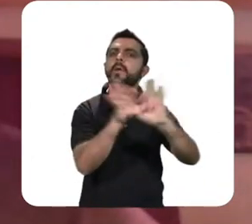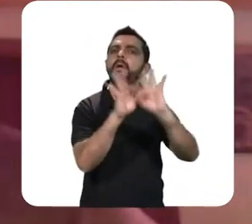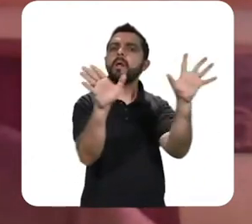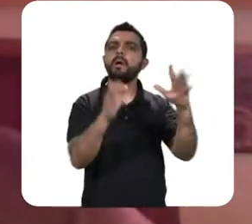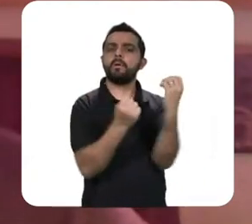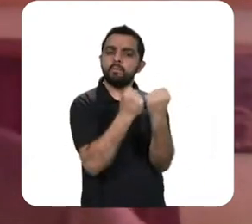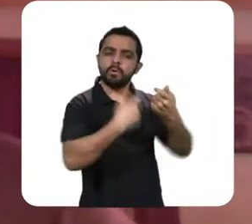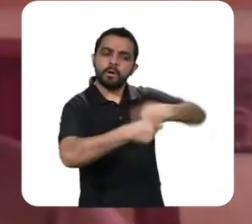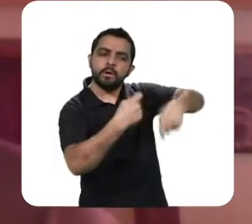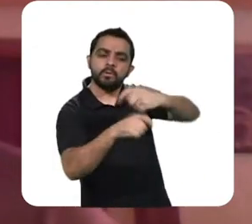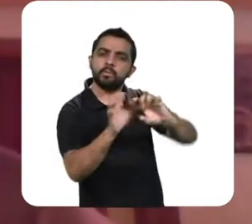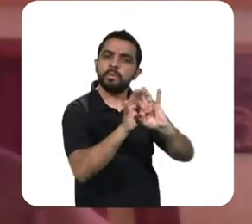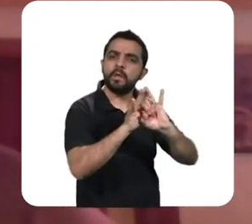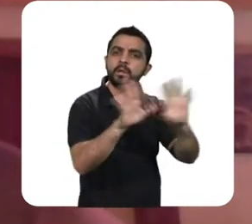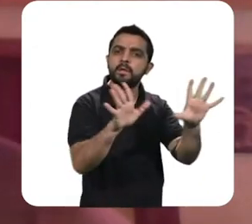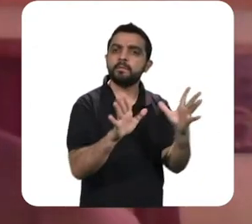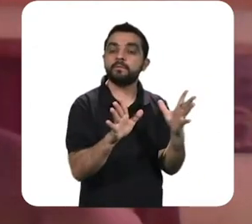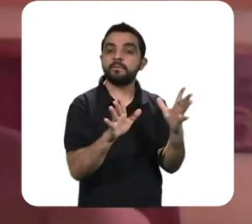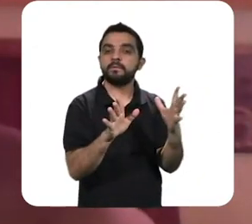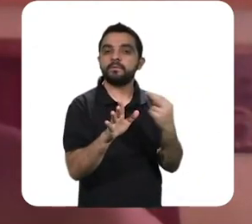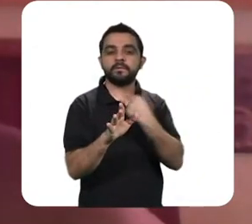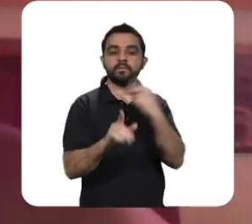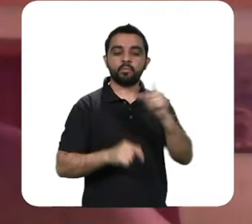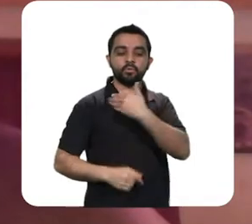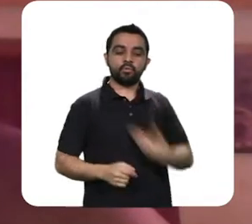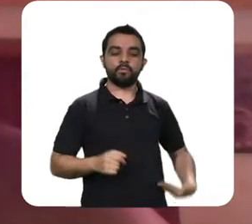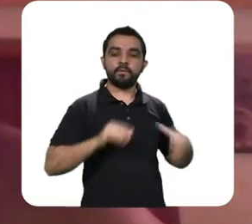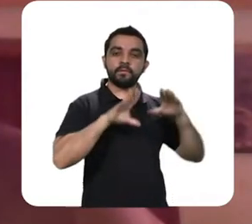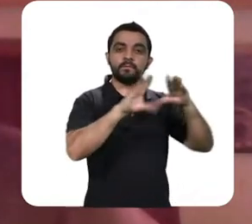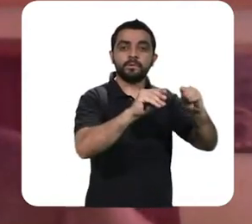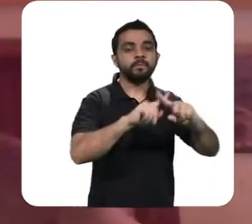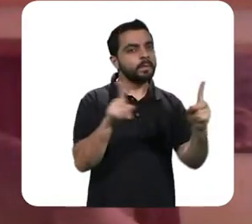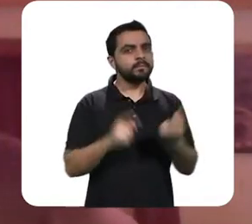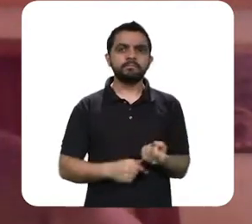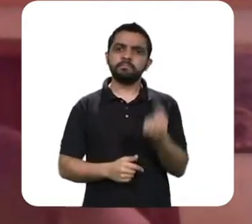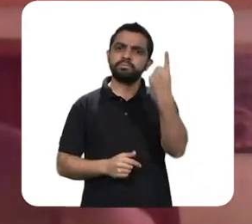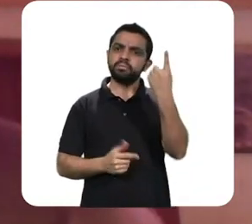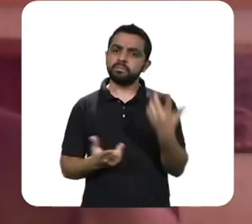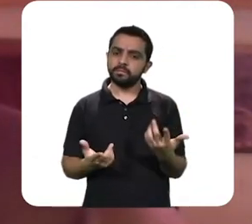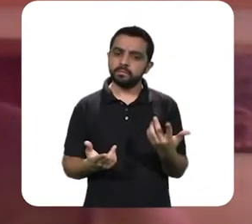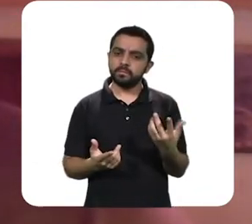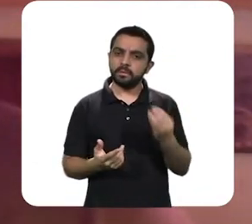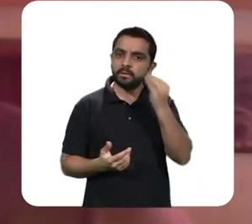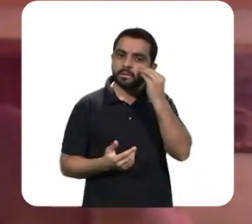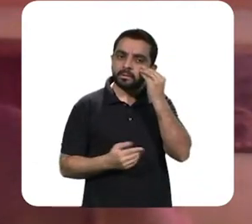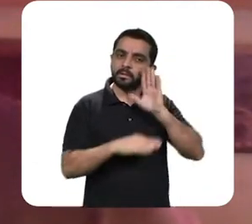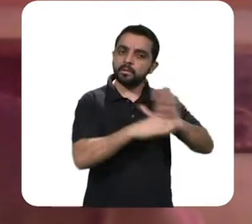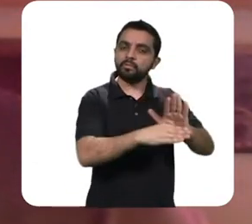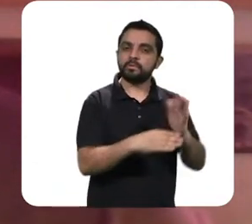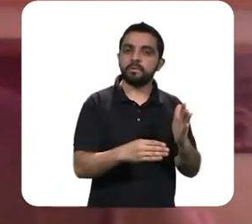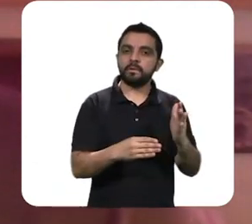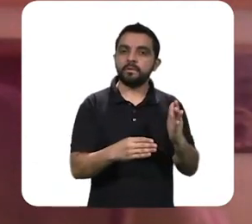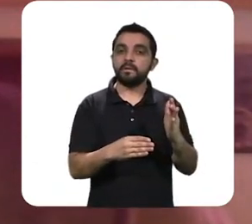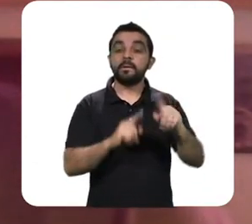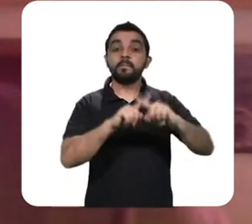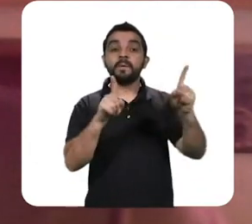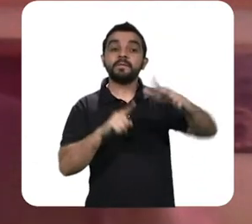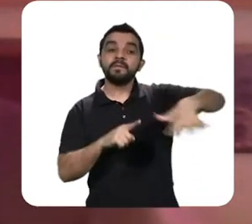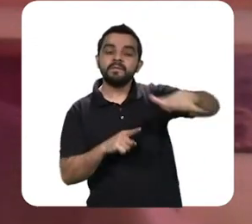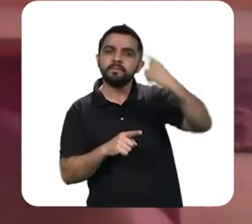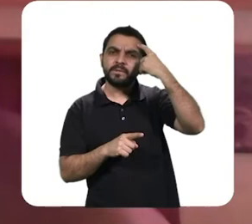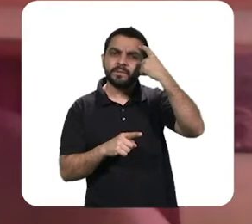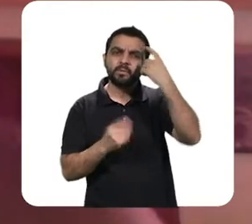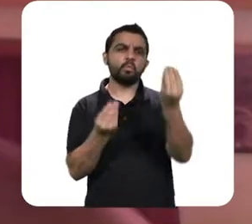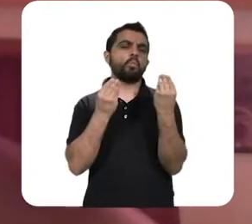ideológicos, contra a intervenção do Estado na economia. Vejam só que absurdo. Onde já se viu o governo americano ser dono de